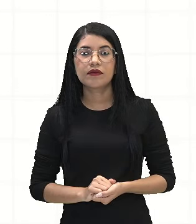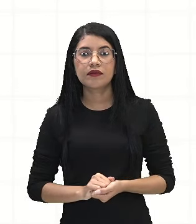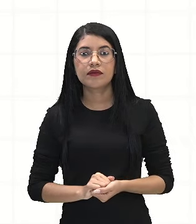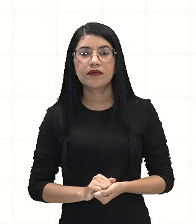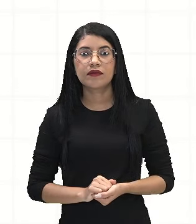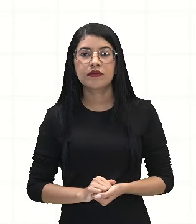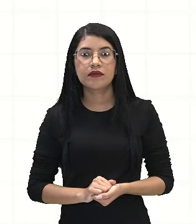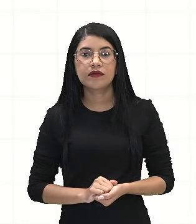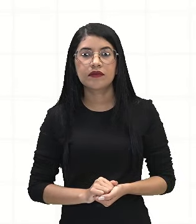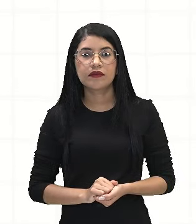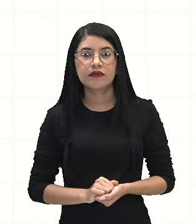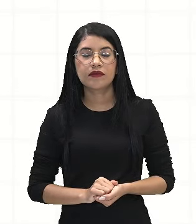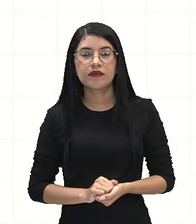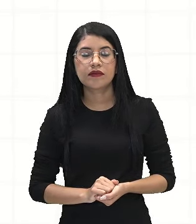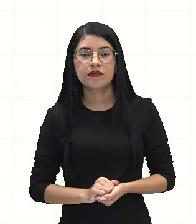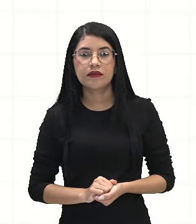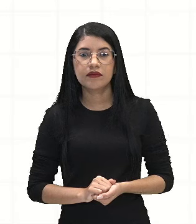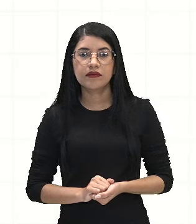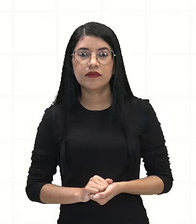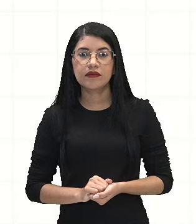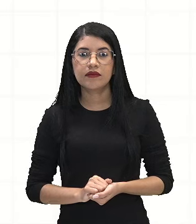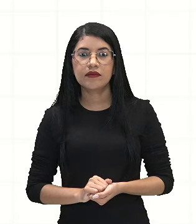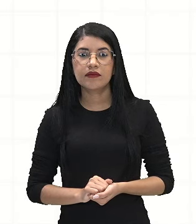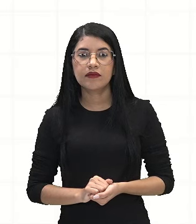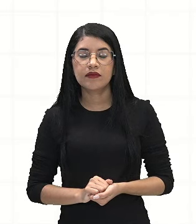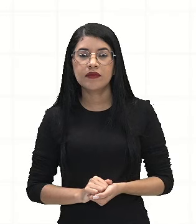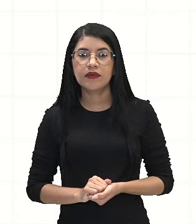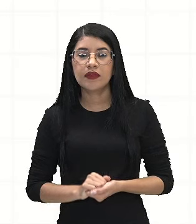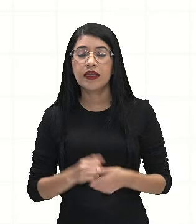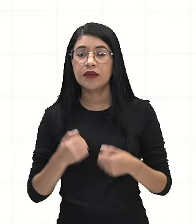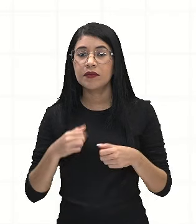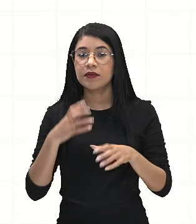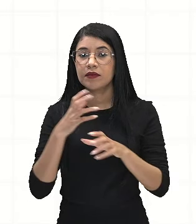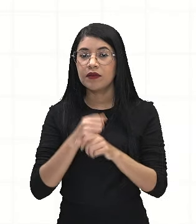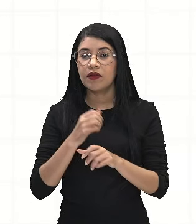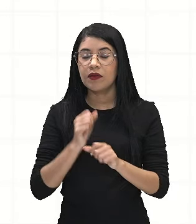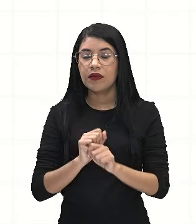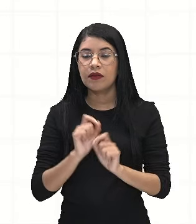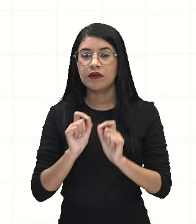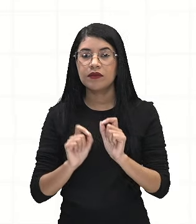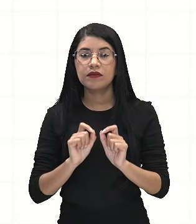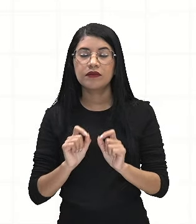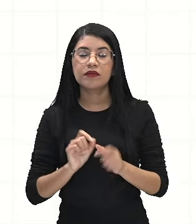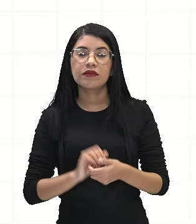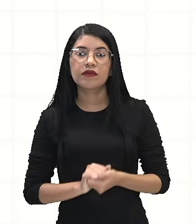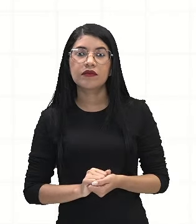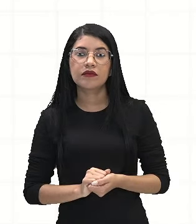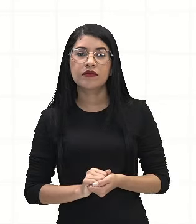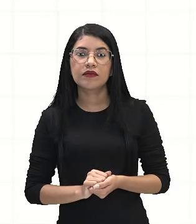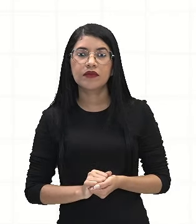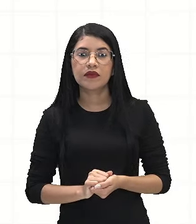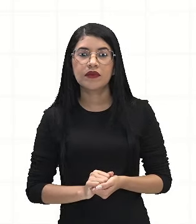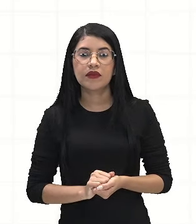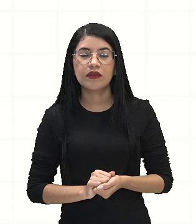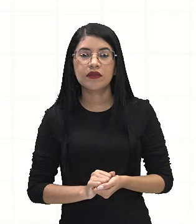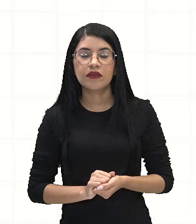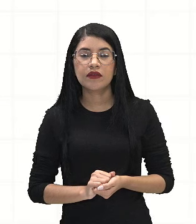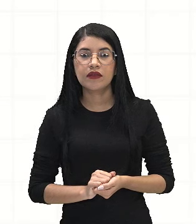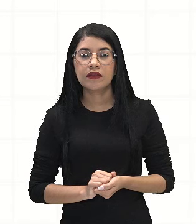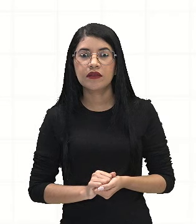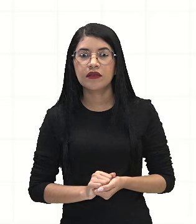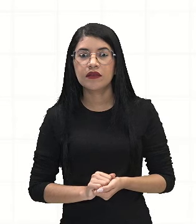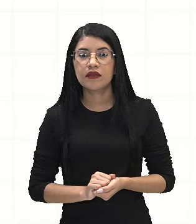aí, queremos calcular a probabilidade de ser